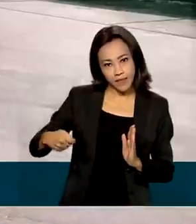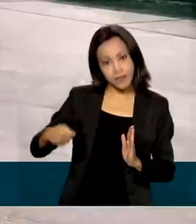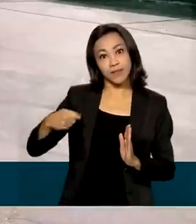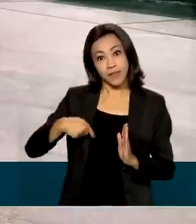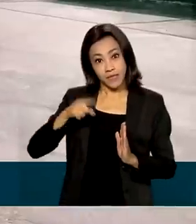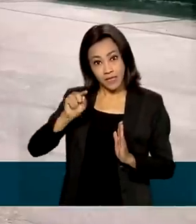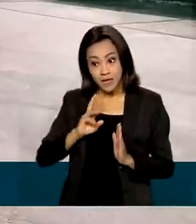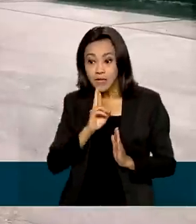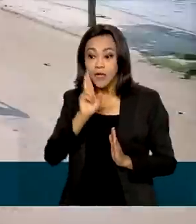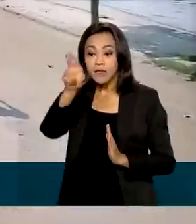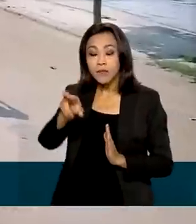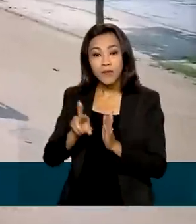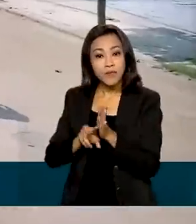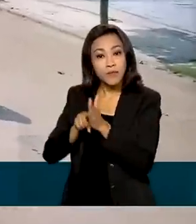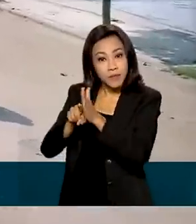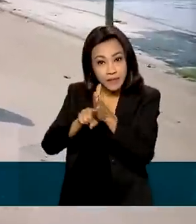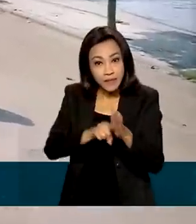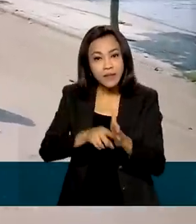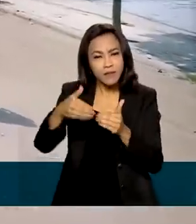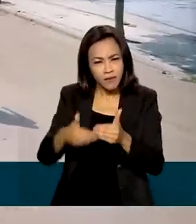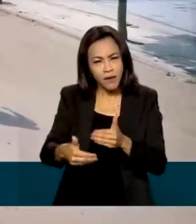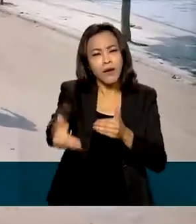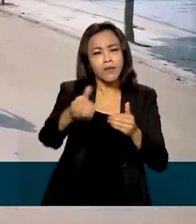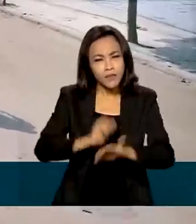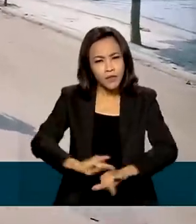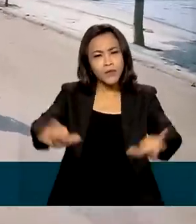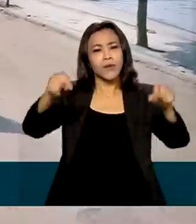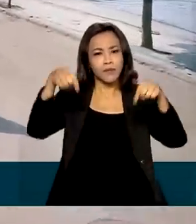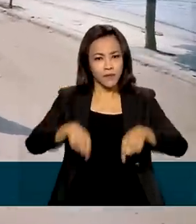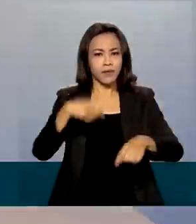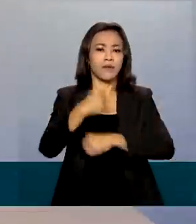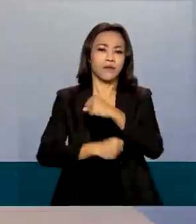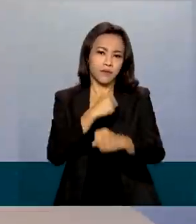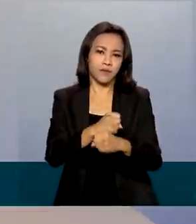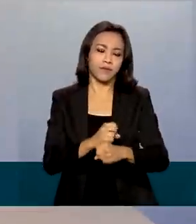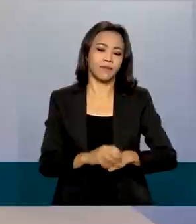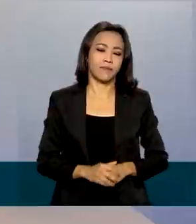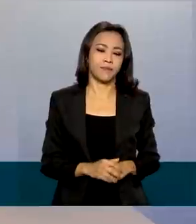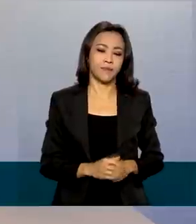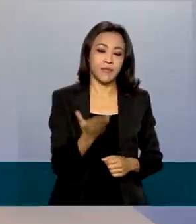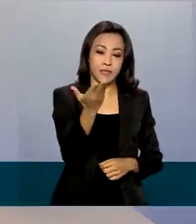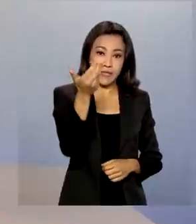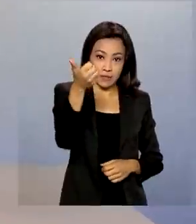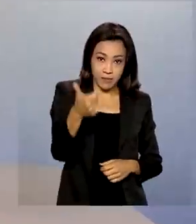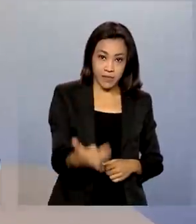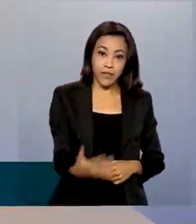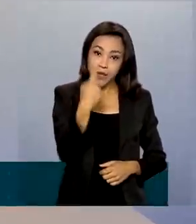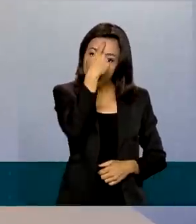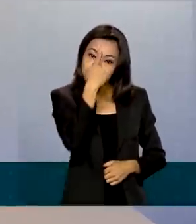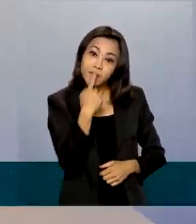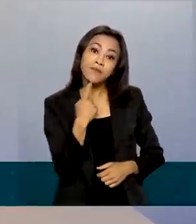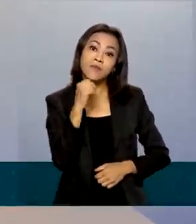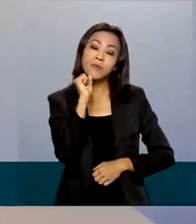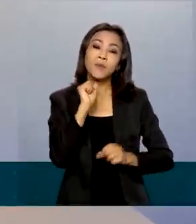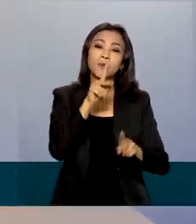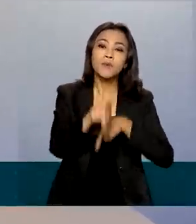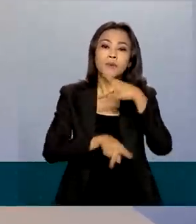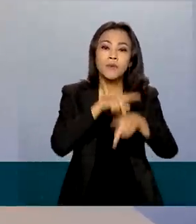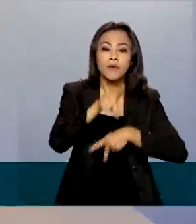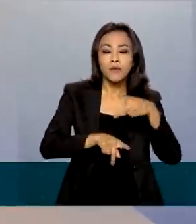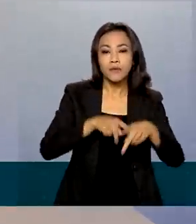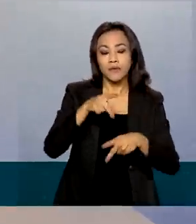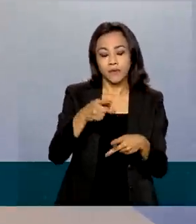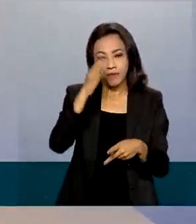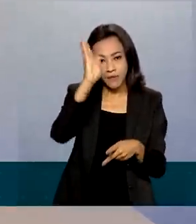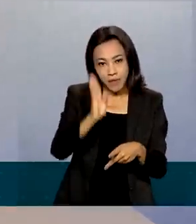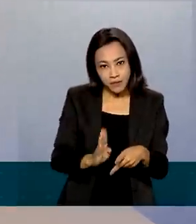resultados da pesquisa devem ser divulgados ainda esse ano. É retrato da população com um nível de definição